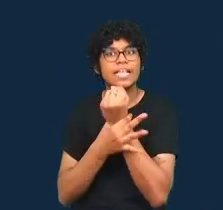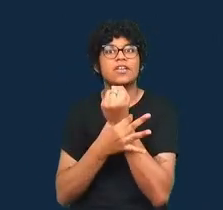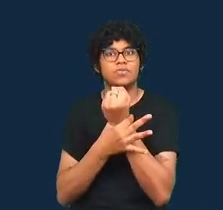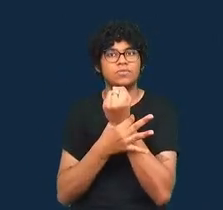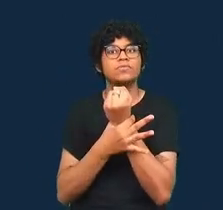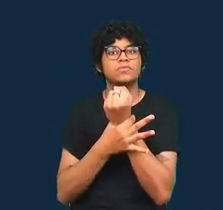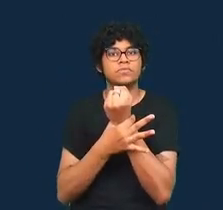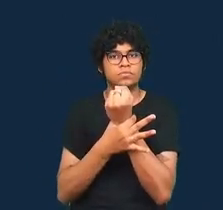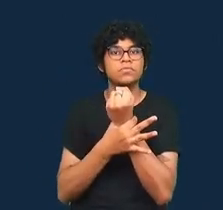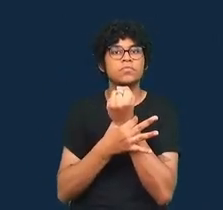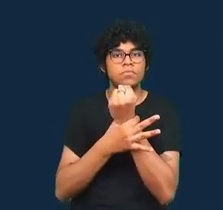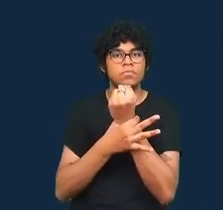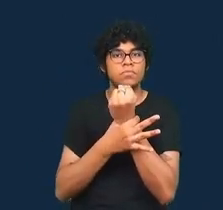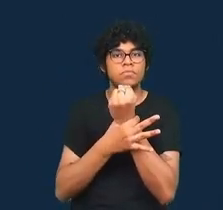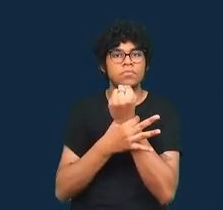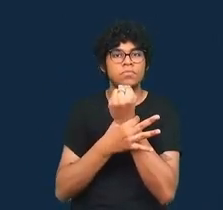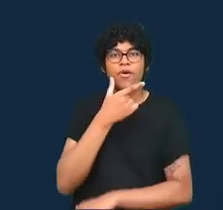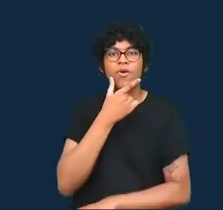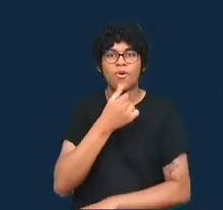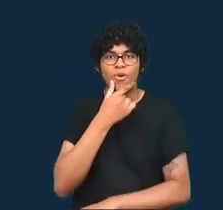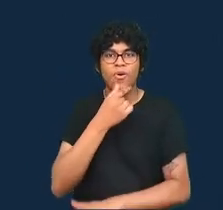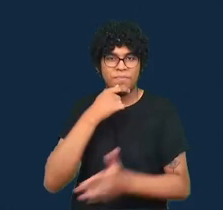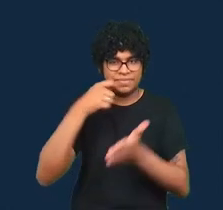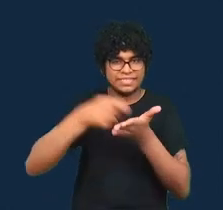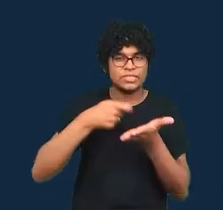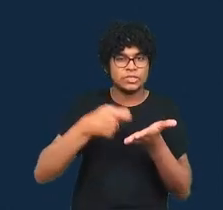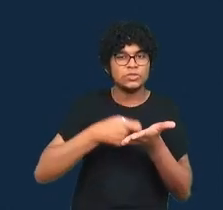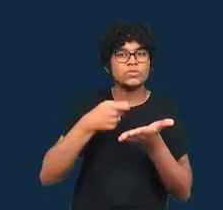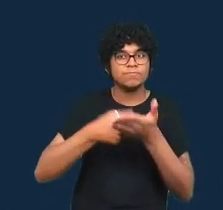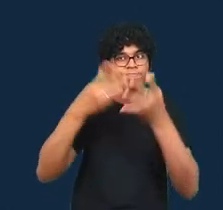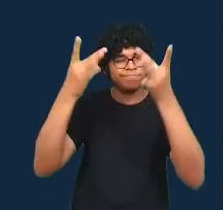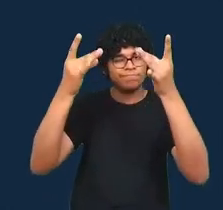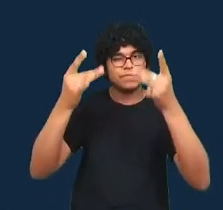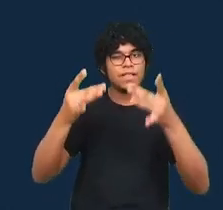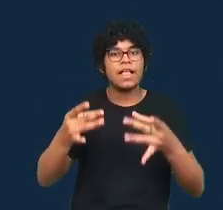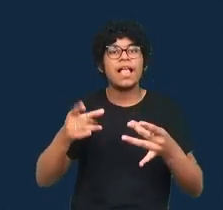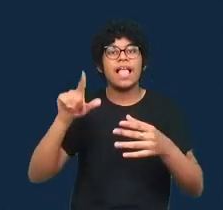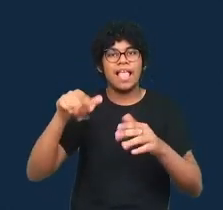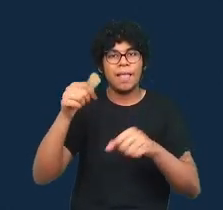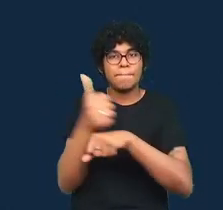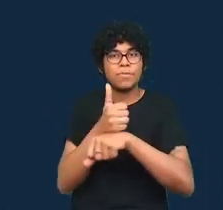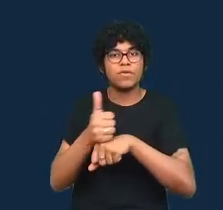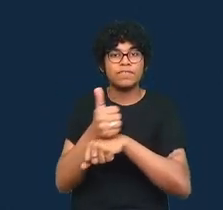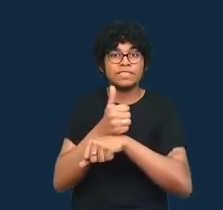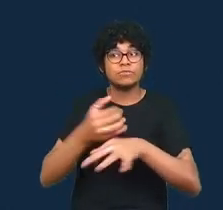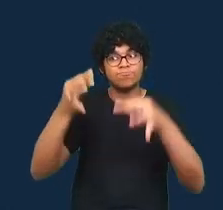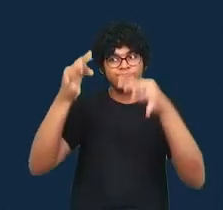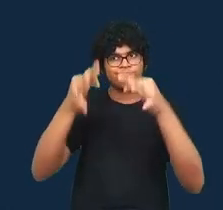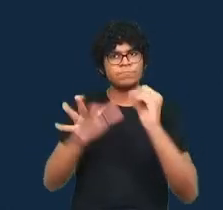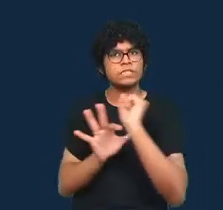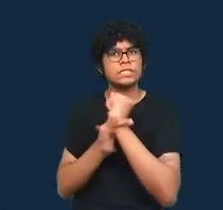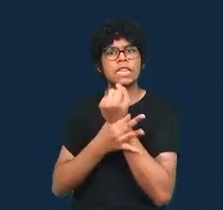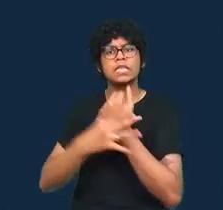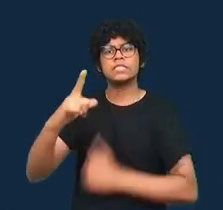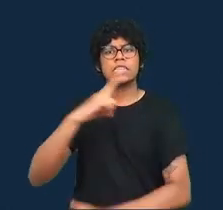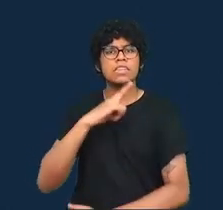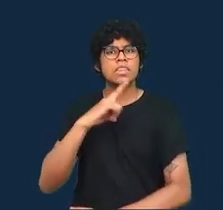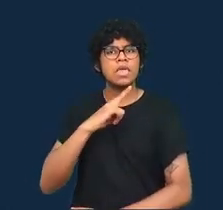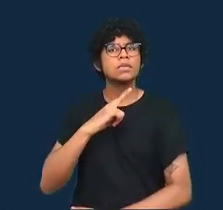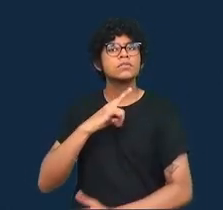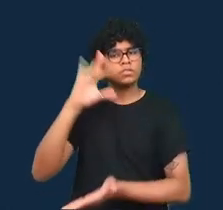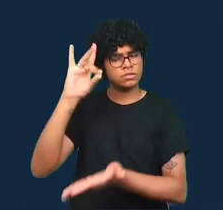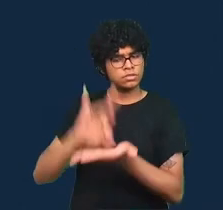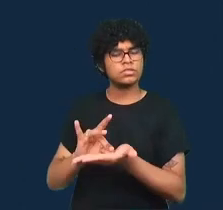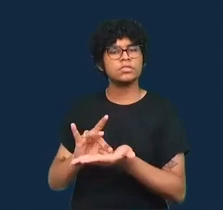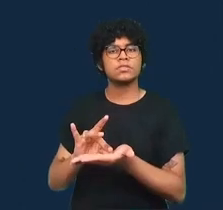dados nos países ocidentais como uma profissão empiricamente segura de si se houver qualquer jornalista de